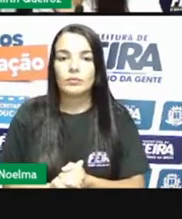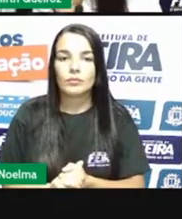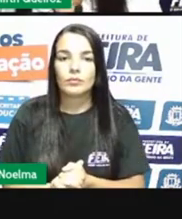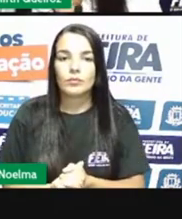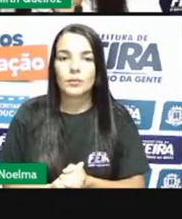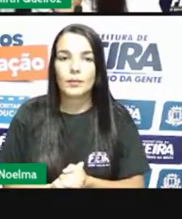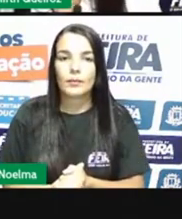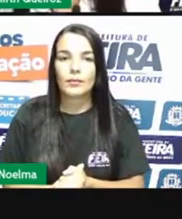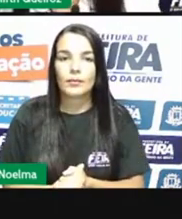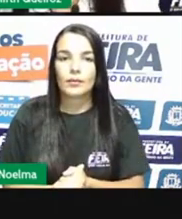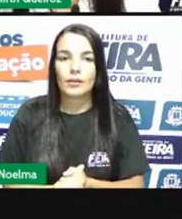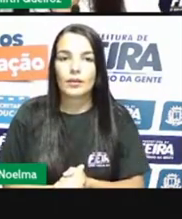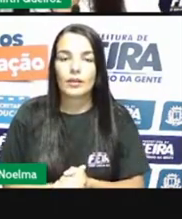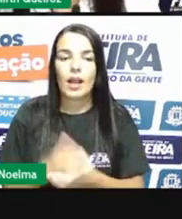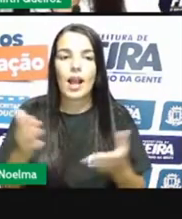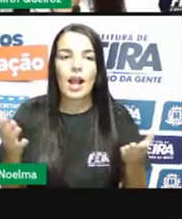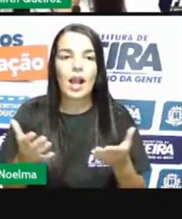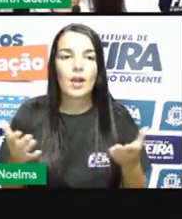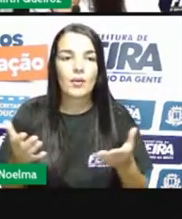Isso aí vocês já sabem.